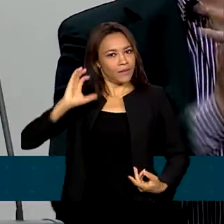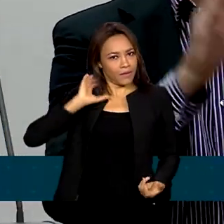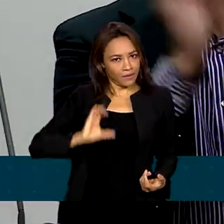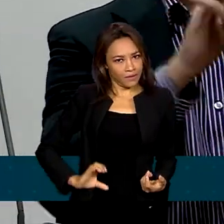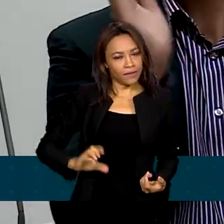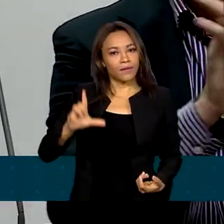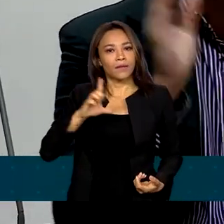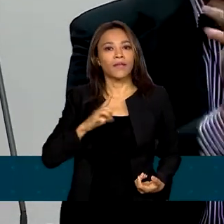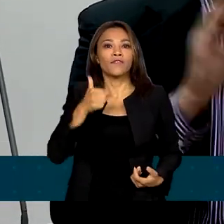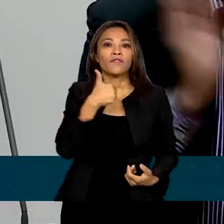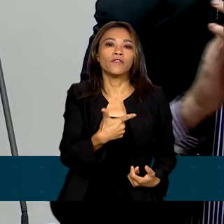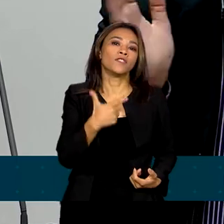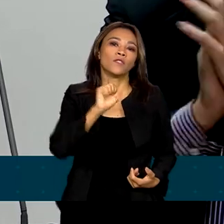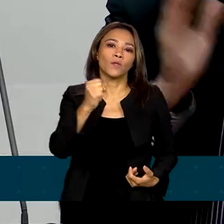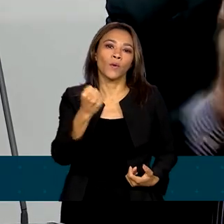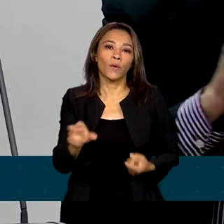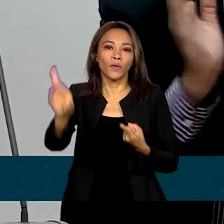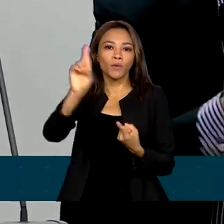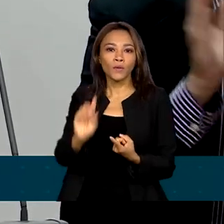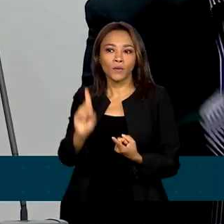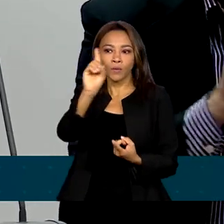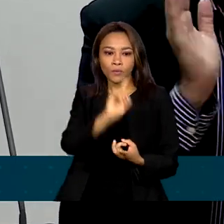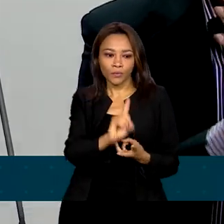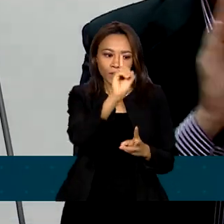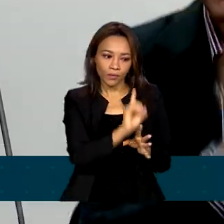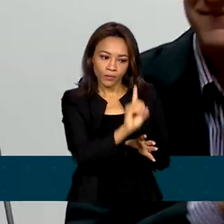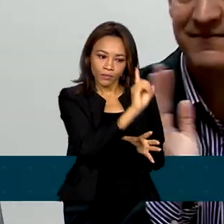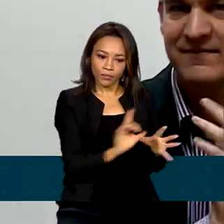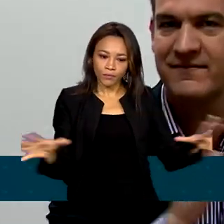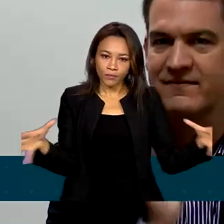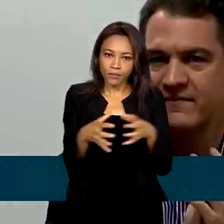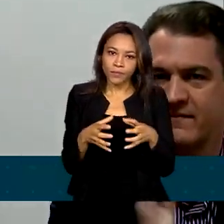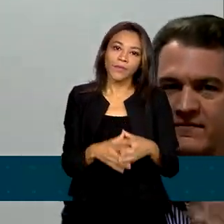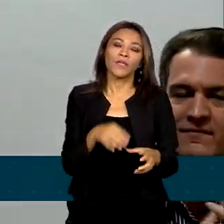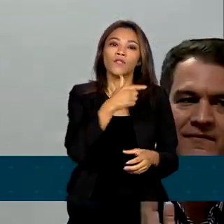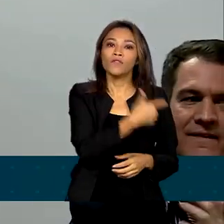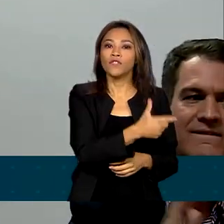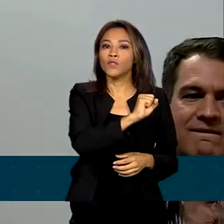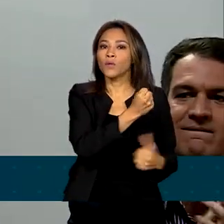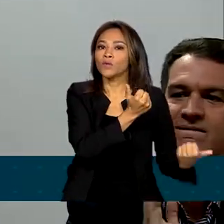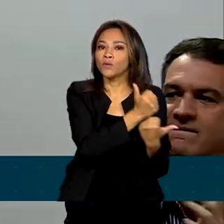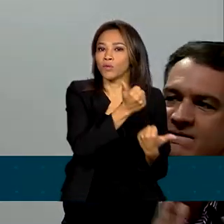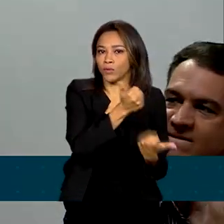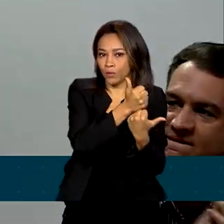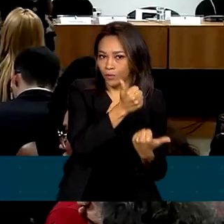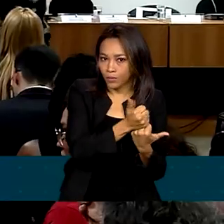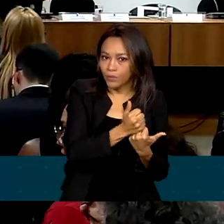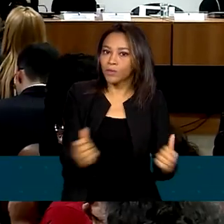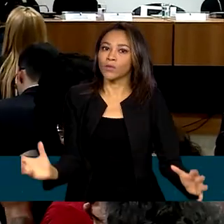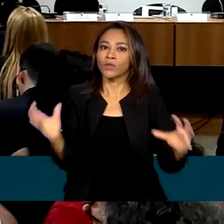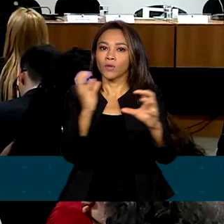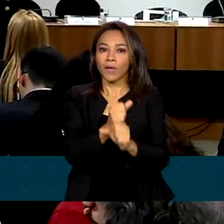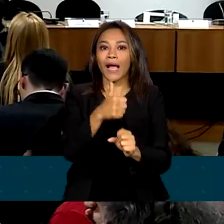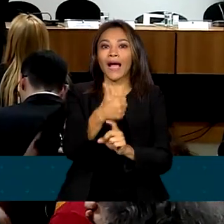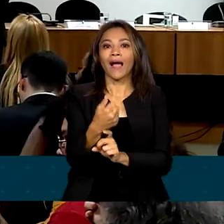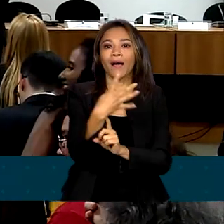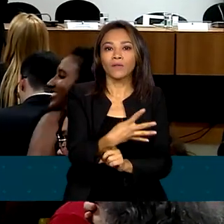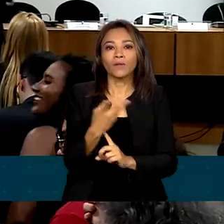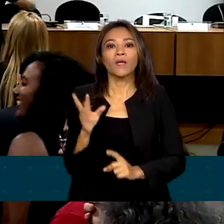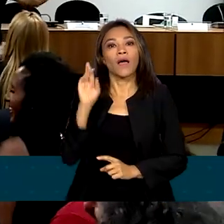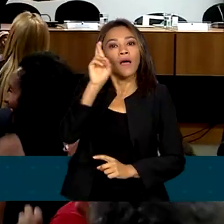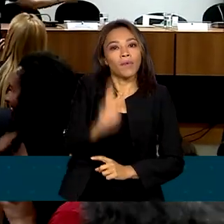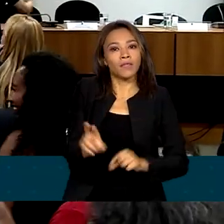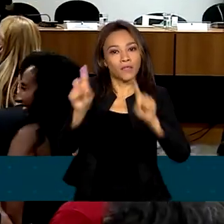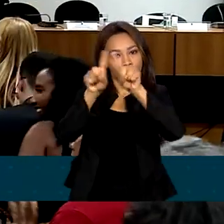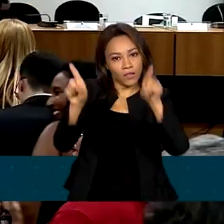conta com 28 conselheiros titulares e 28 suplentes, sendo 14 representantes do Executivo